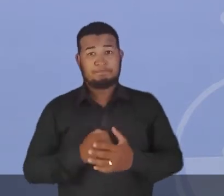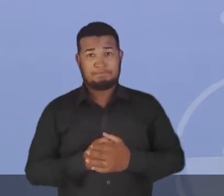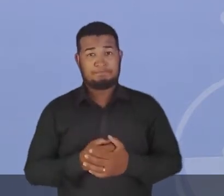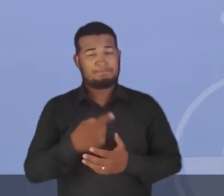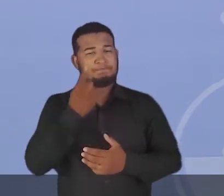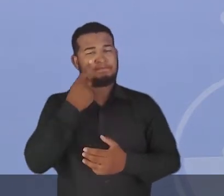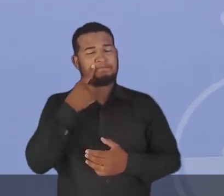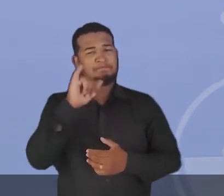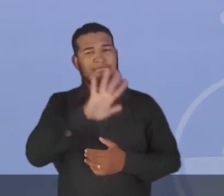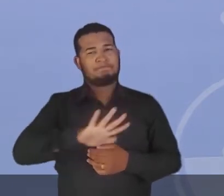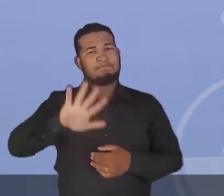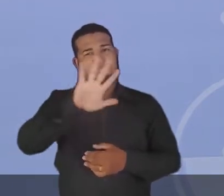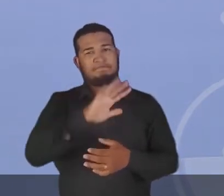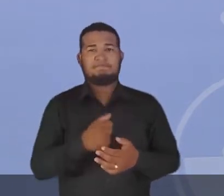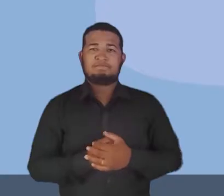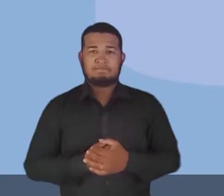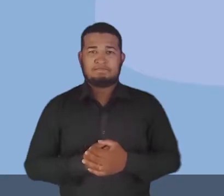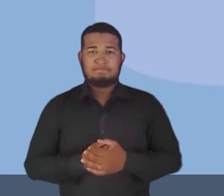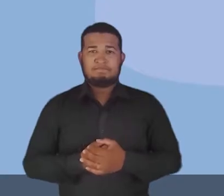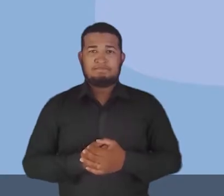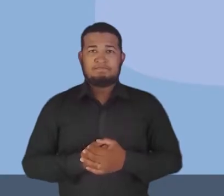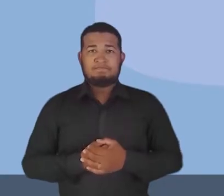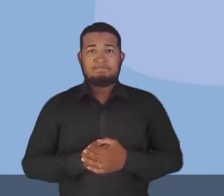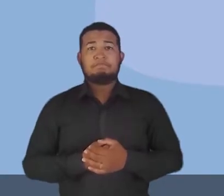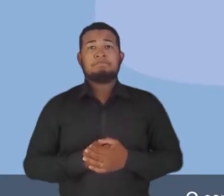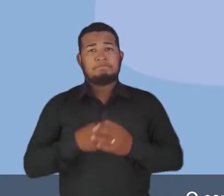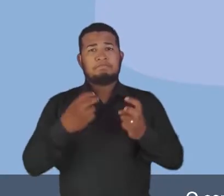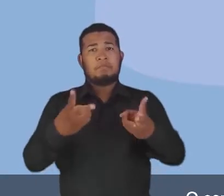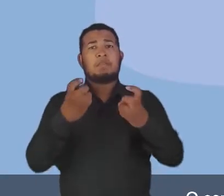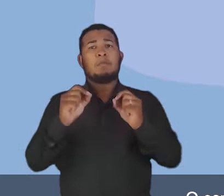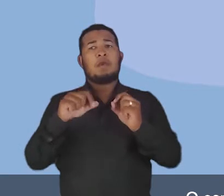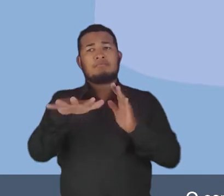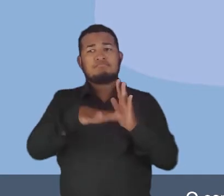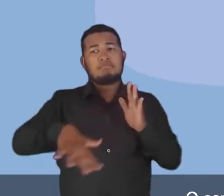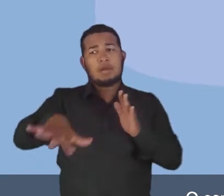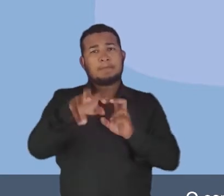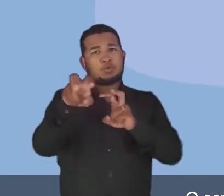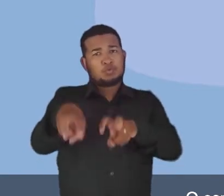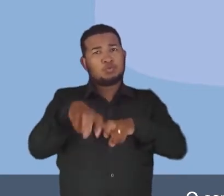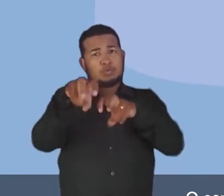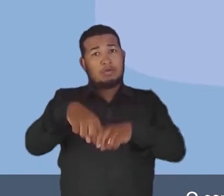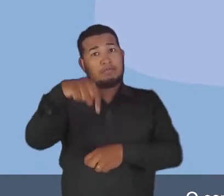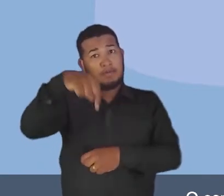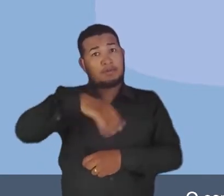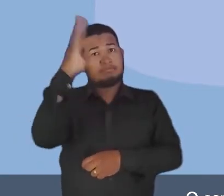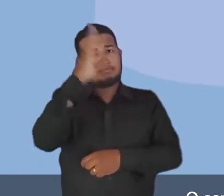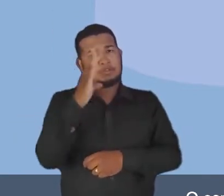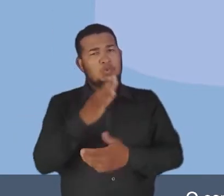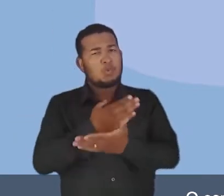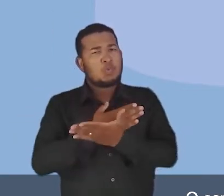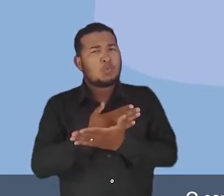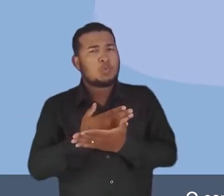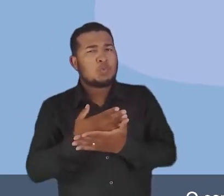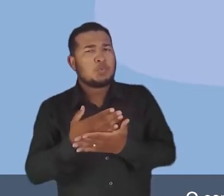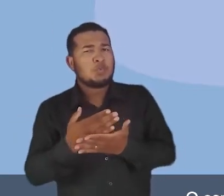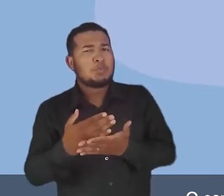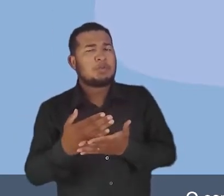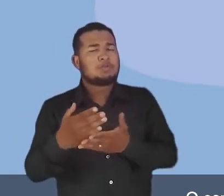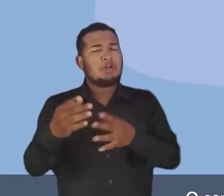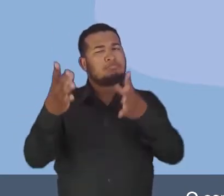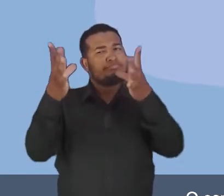comigo no slide a seguir. Veja bem pessoal, o espaço rural brasileiro, ele começou a se